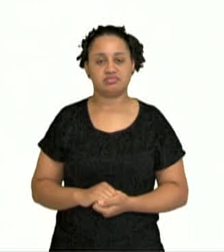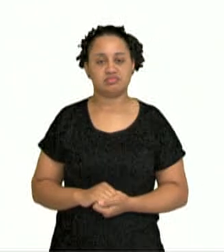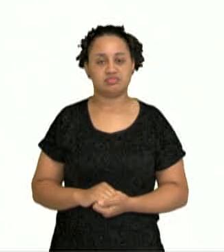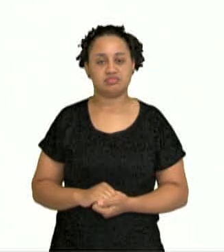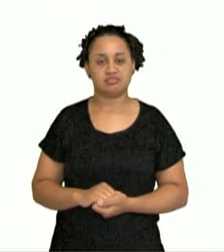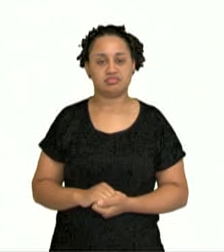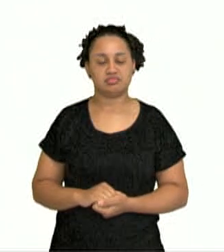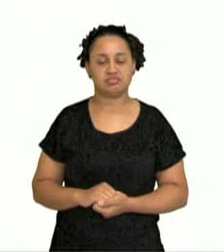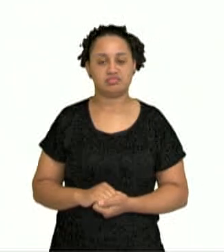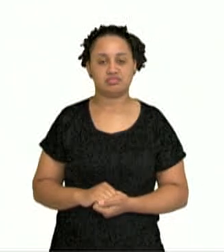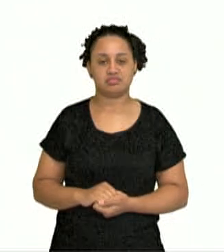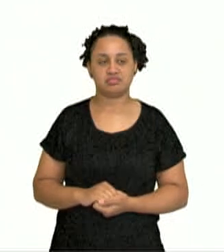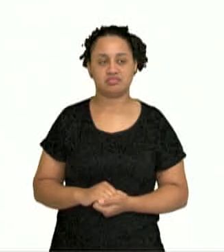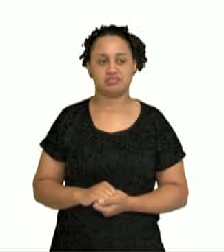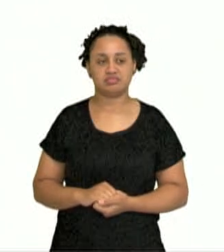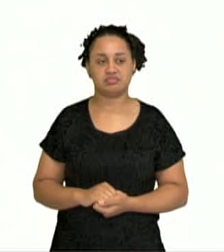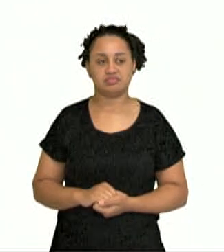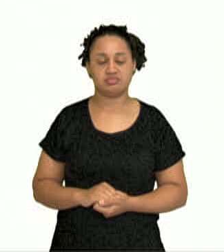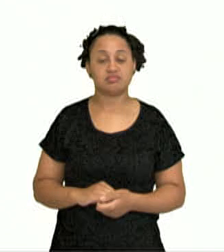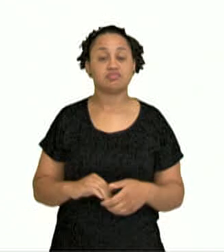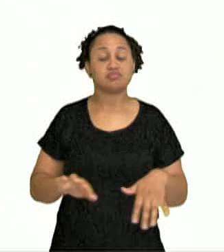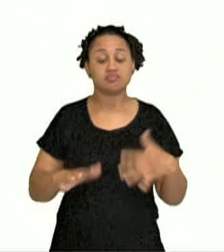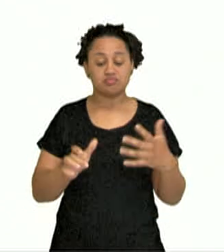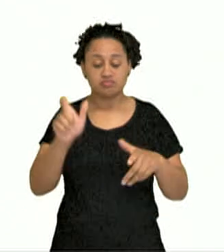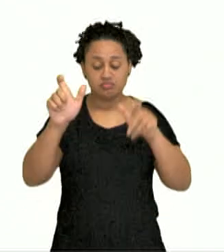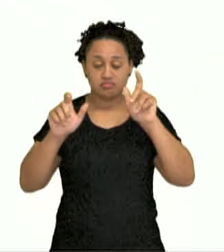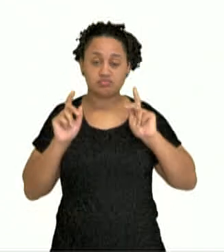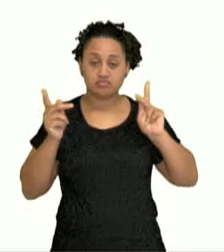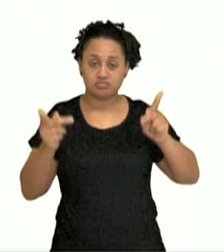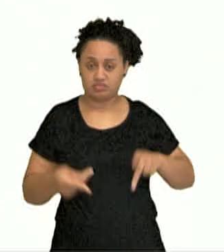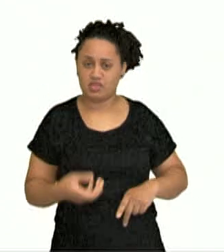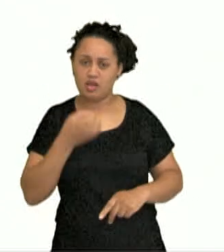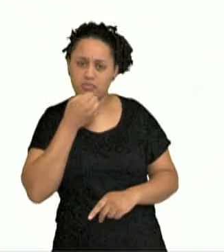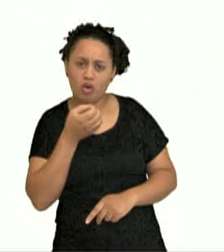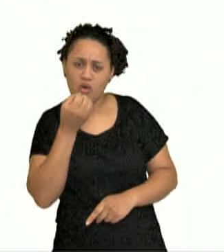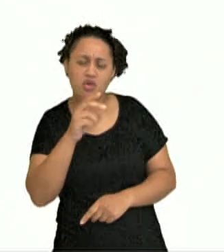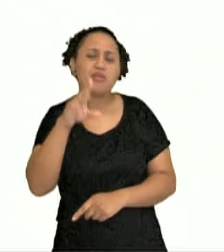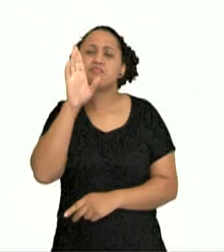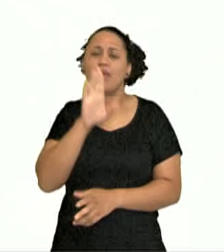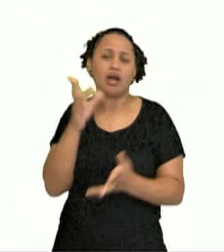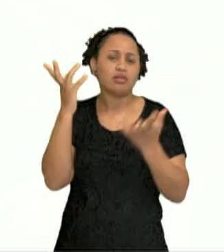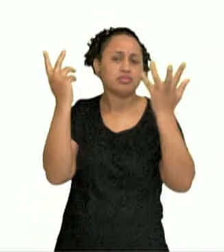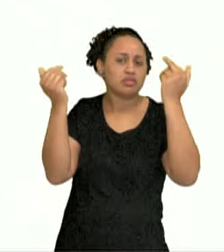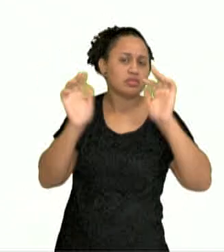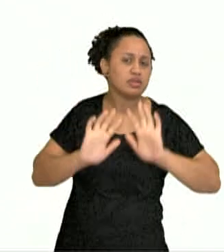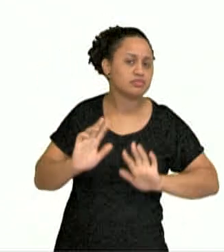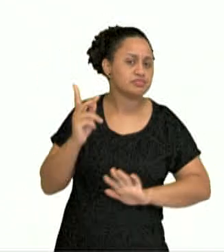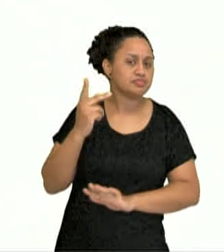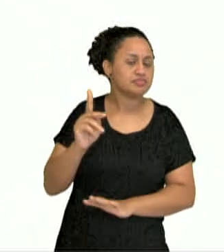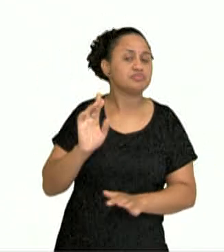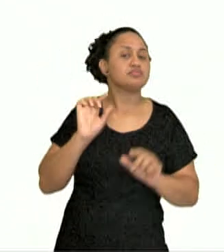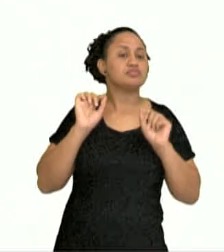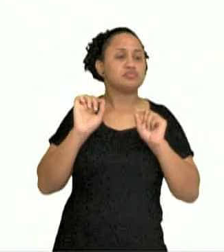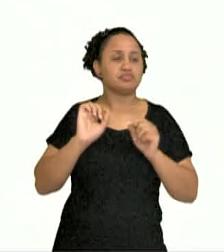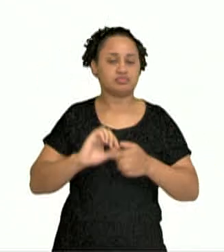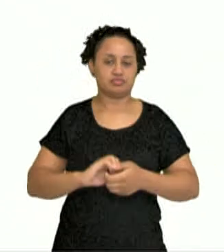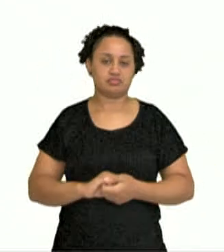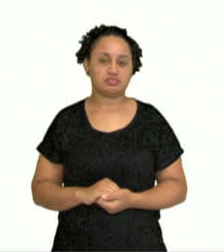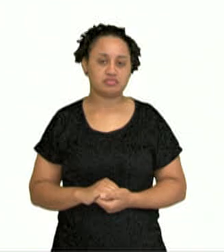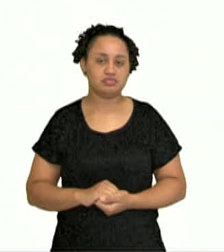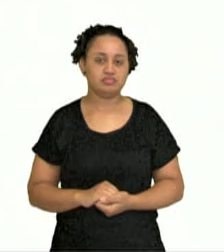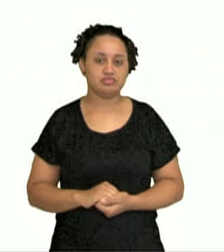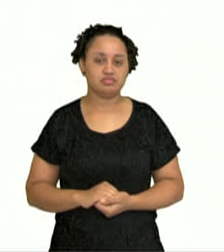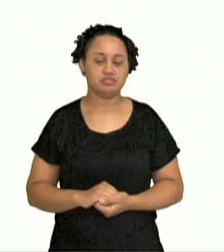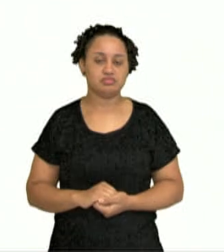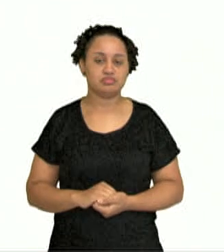é bom ou é mal por natureza? ser humano é bom ou é mal por natureza? Donde encontras sentido